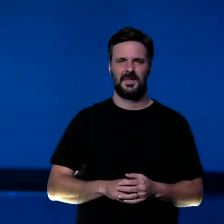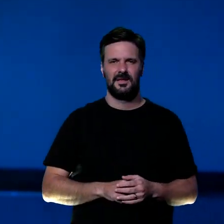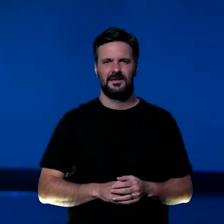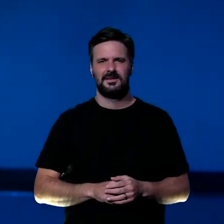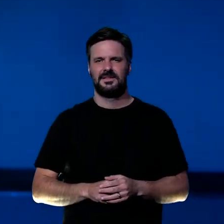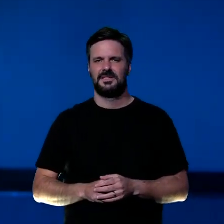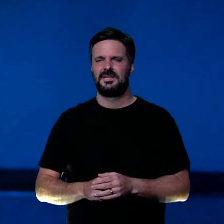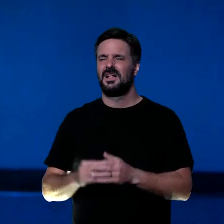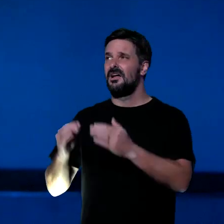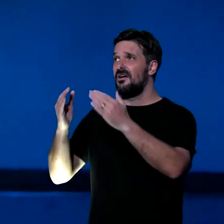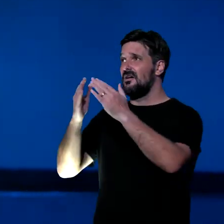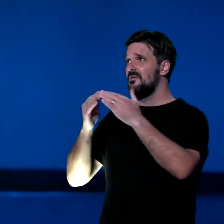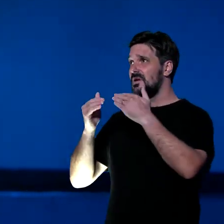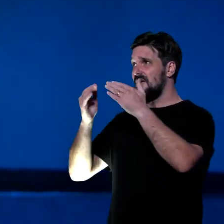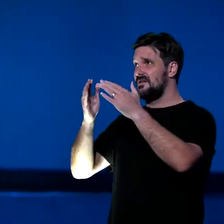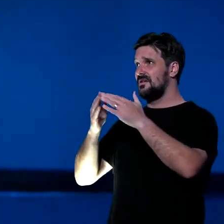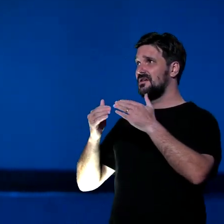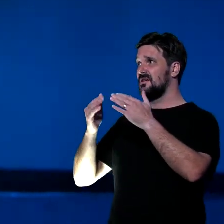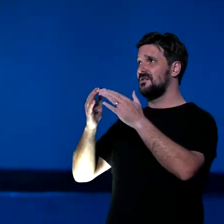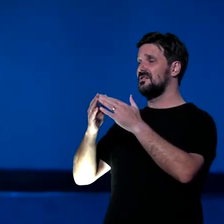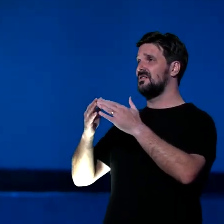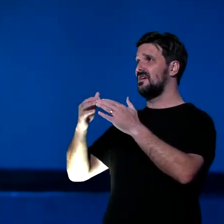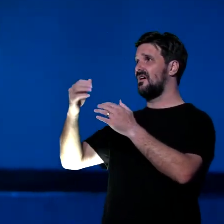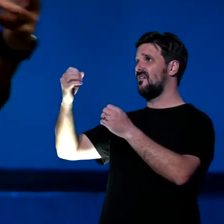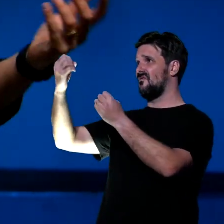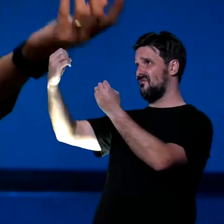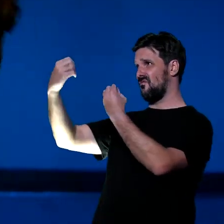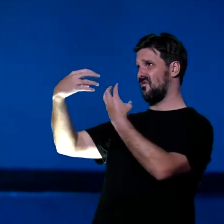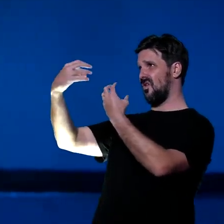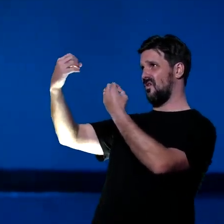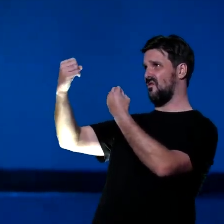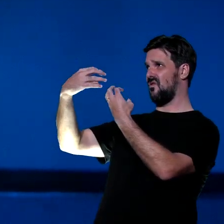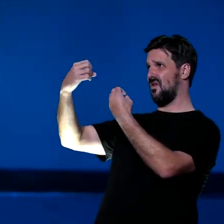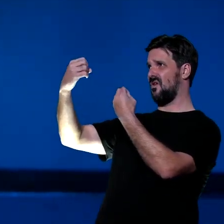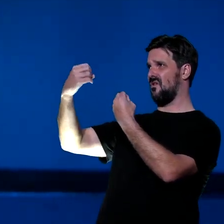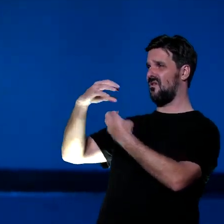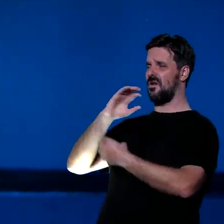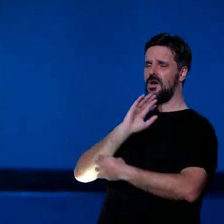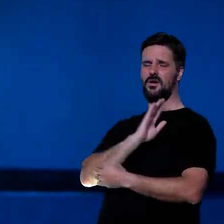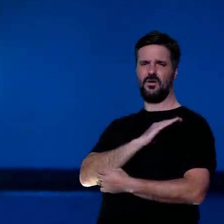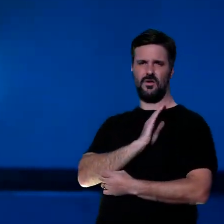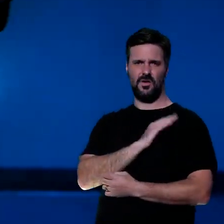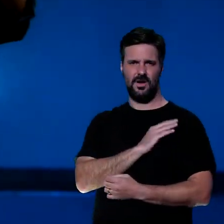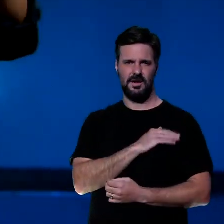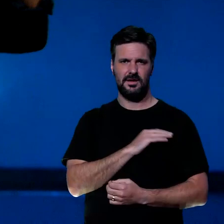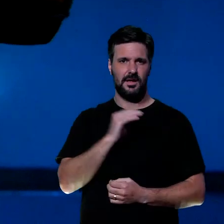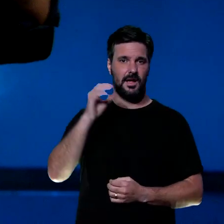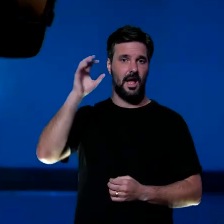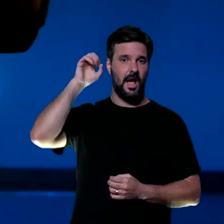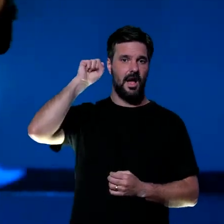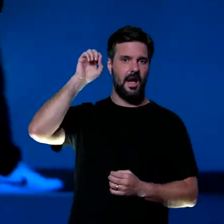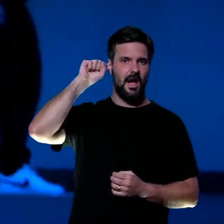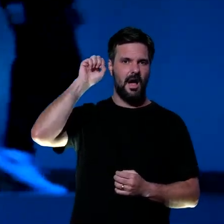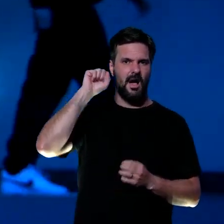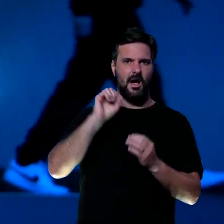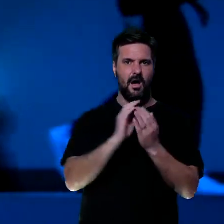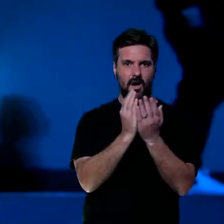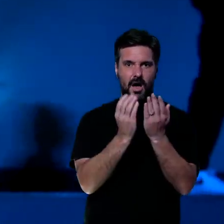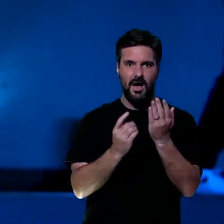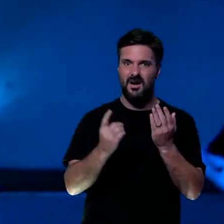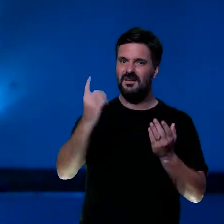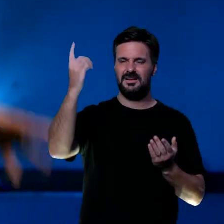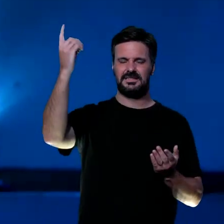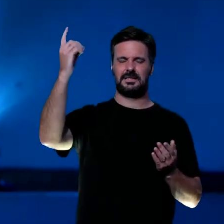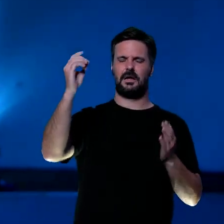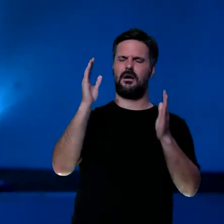peça para Ele, ministrar o teu coração, agora, às vezes a gente, ouve a palavra, e já, na pressa de terminar, já